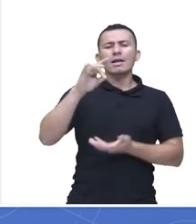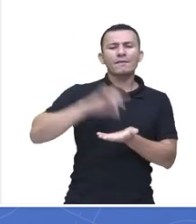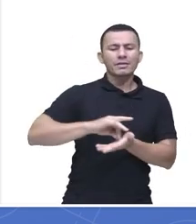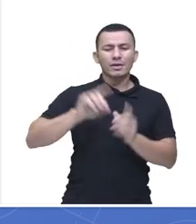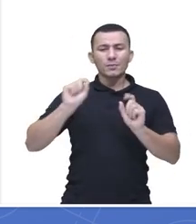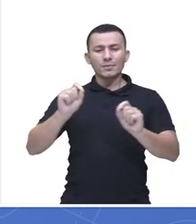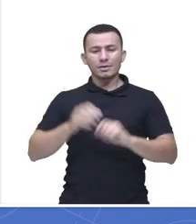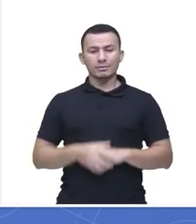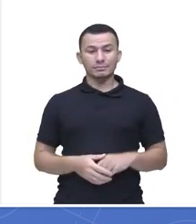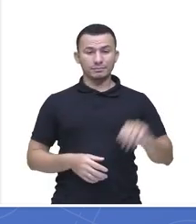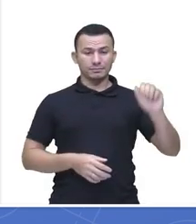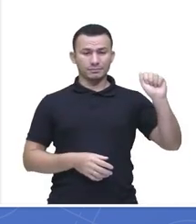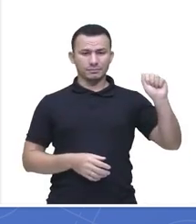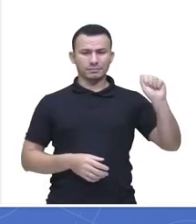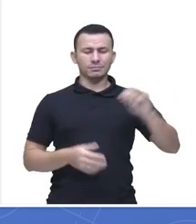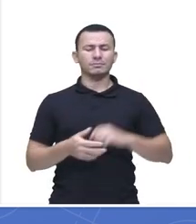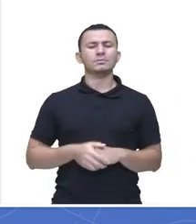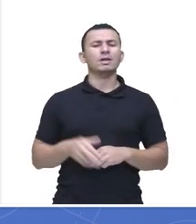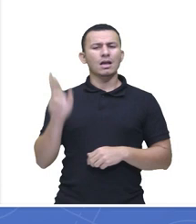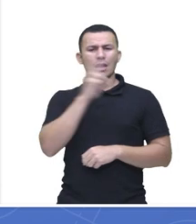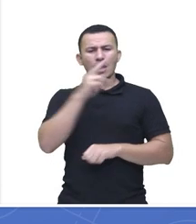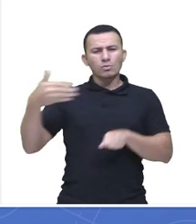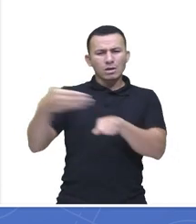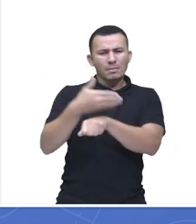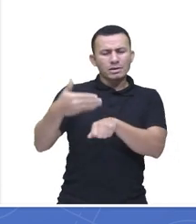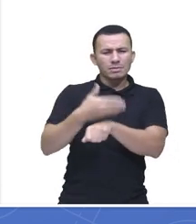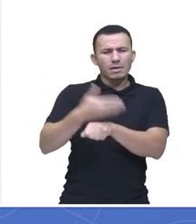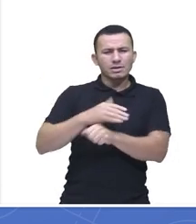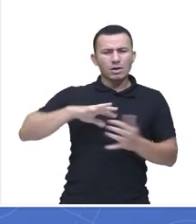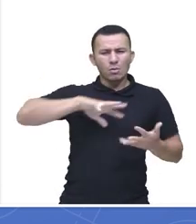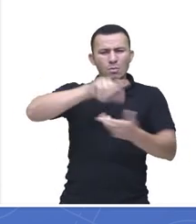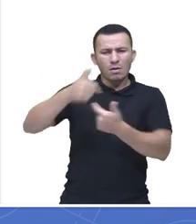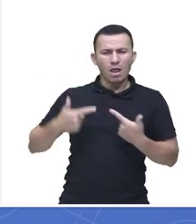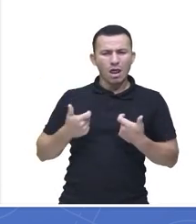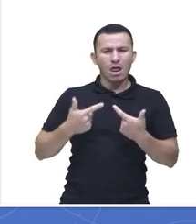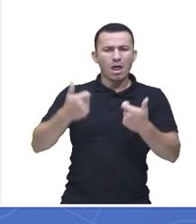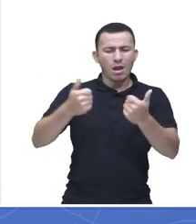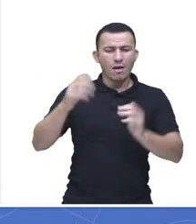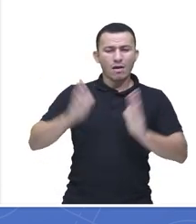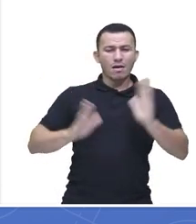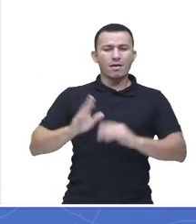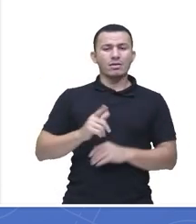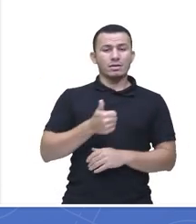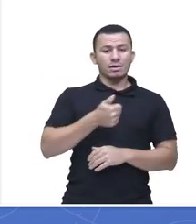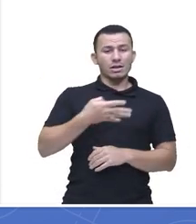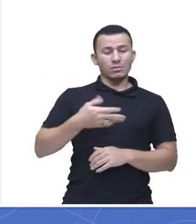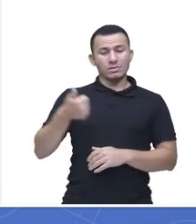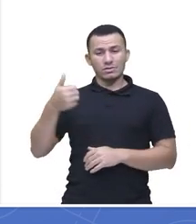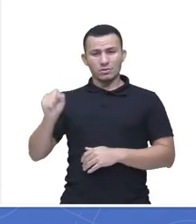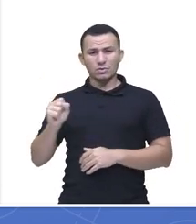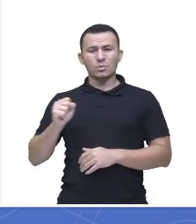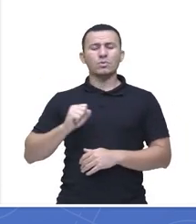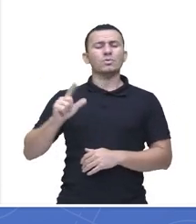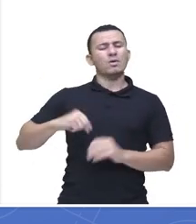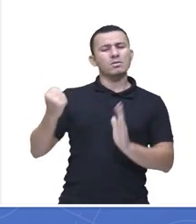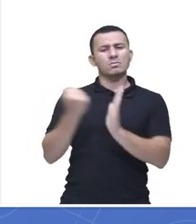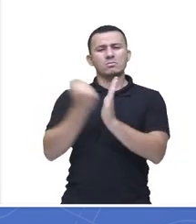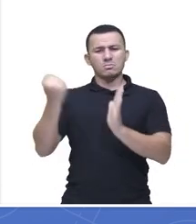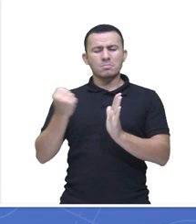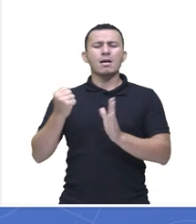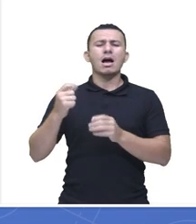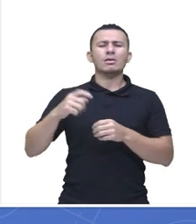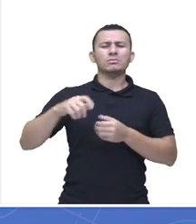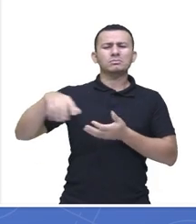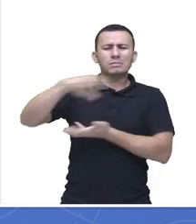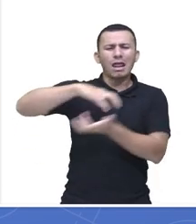alternativa A, participação da Rússia na Primeira Guerra Mundial, entre os anos de 14 e 18, foi um dos grandes elementos desencadeadores de